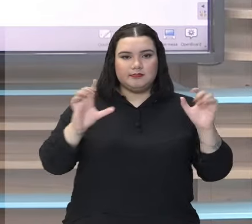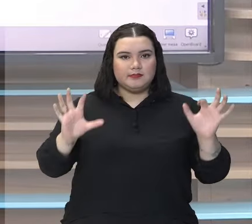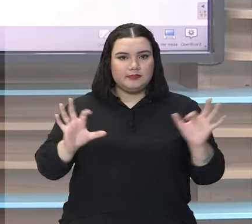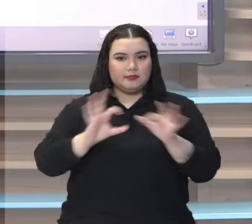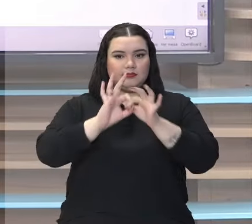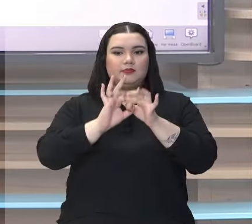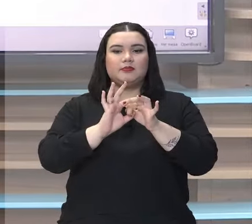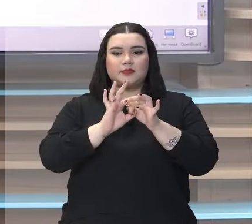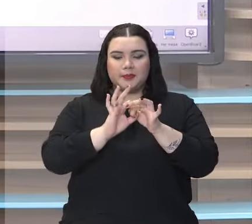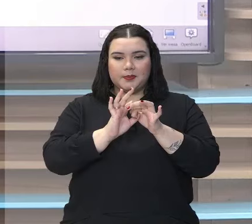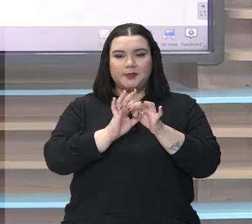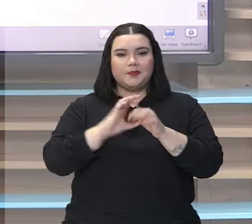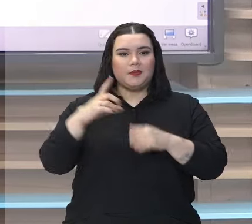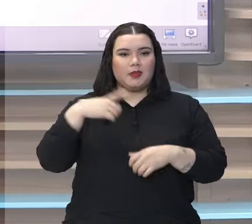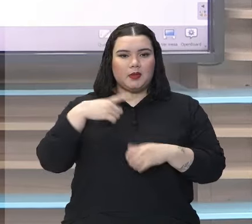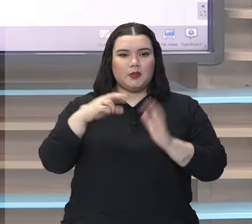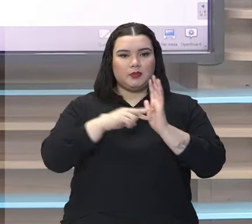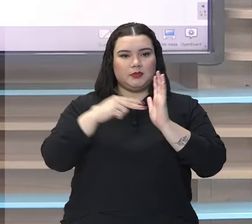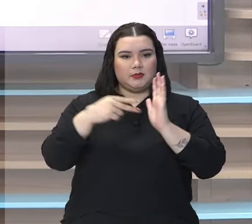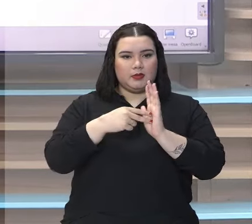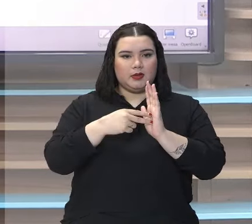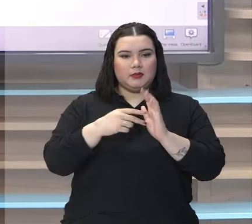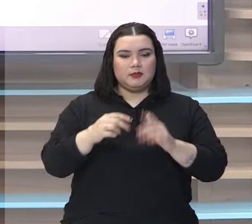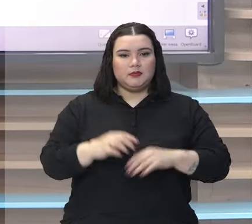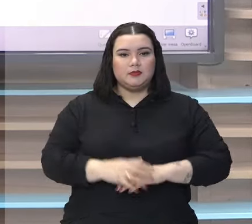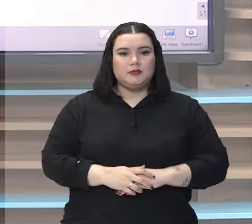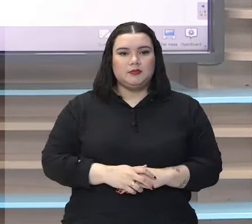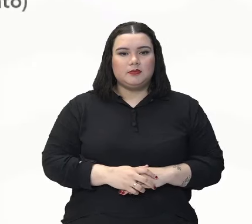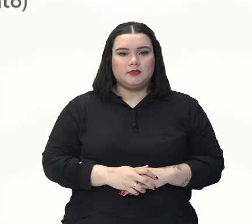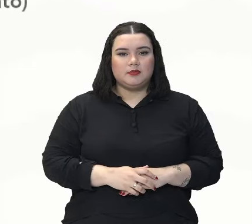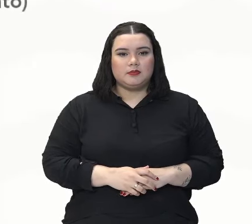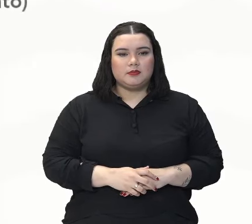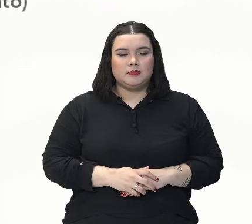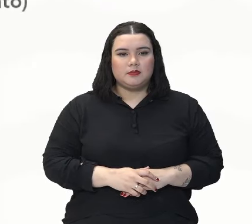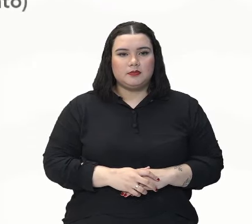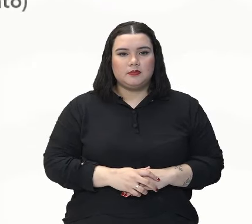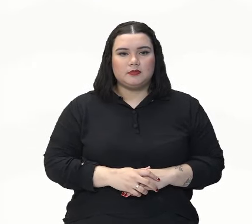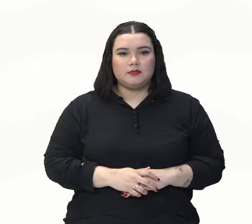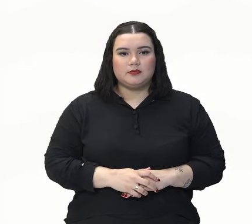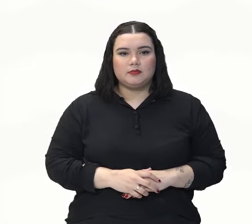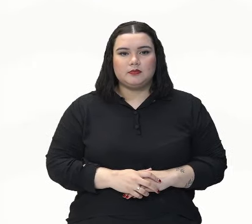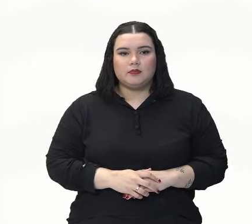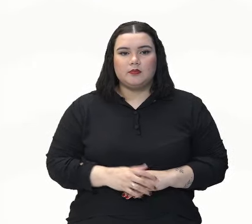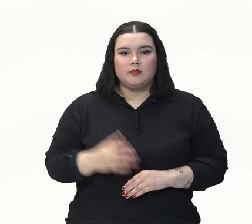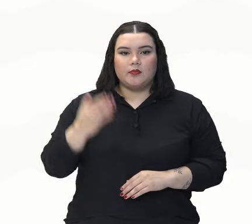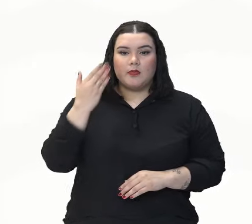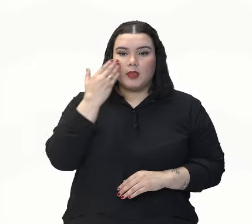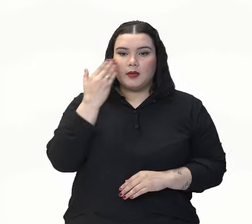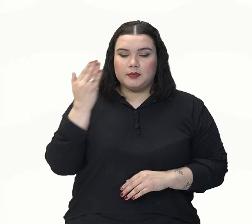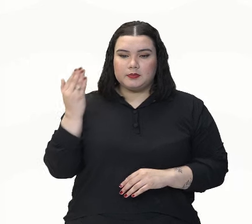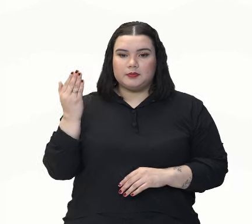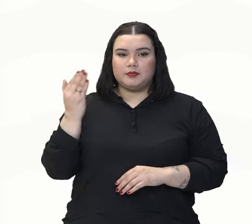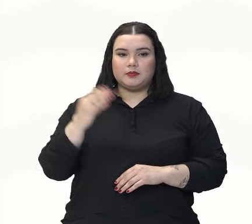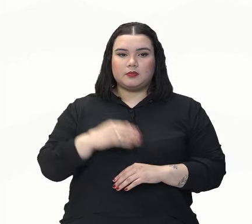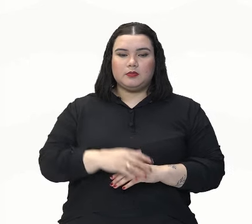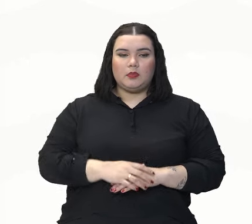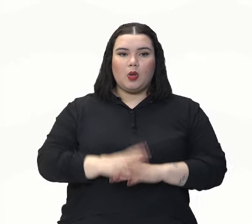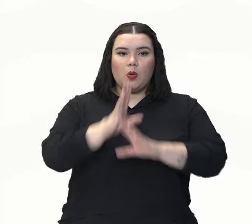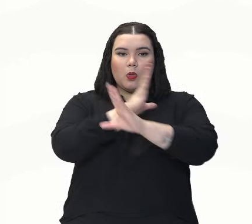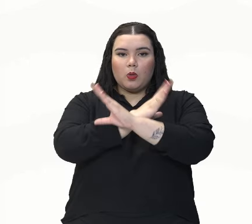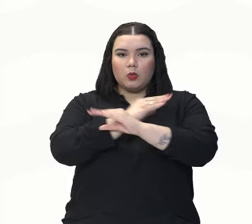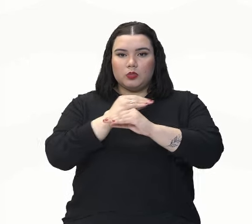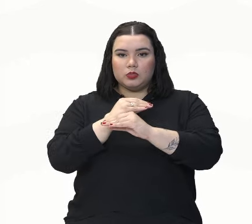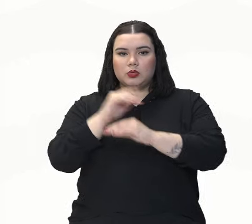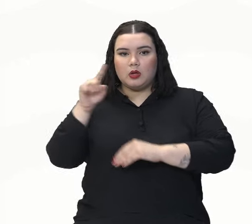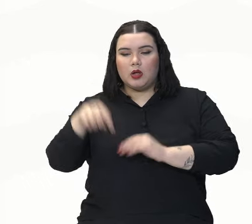outra, trazendo um sentido. Então, as conjunções são elementos